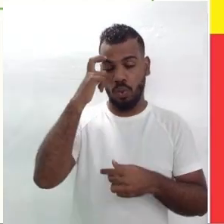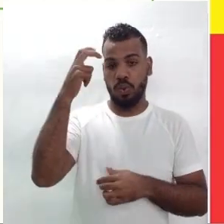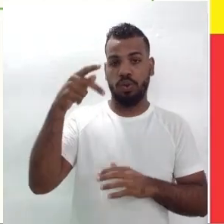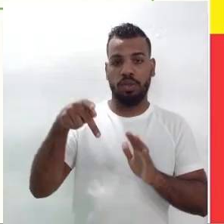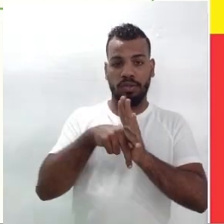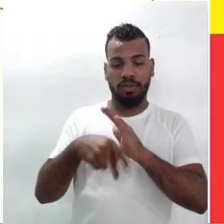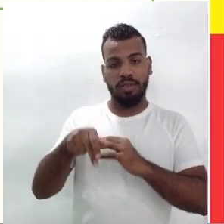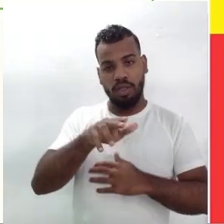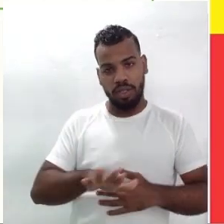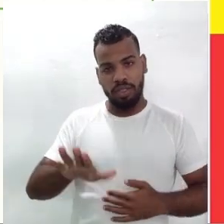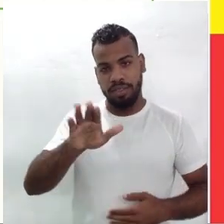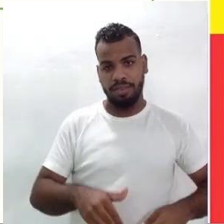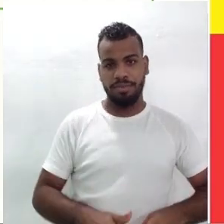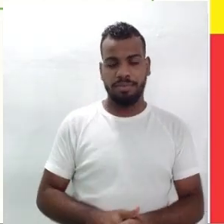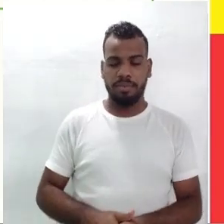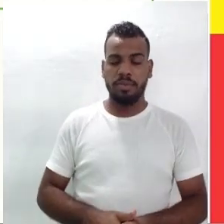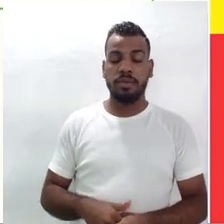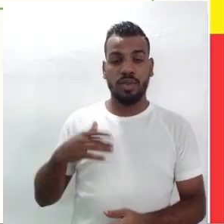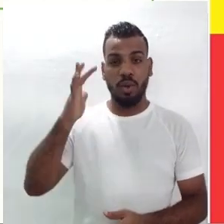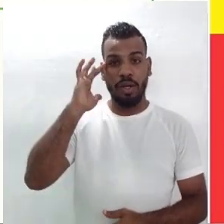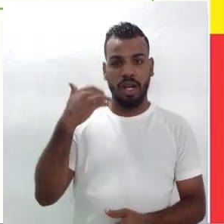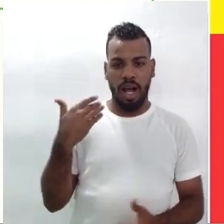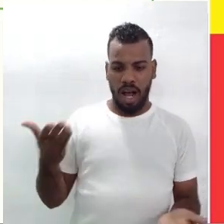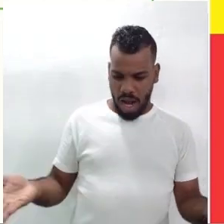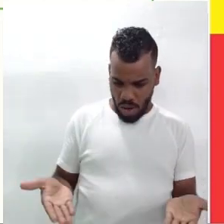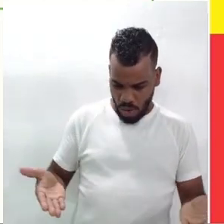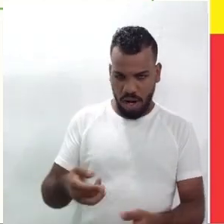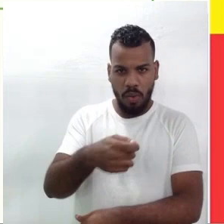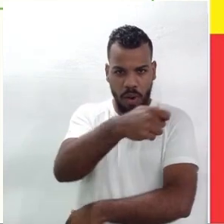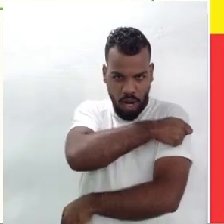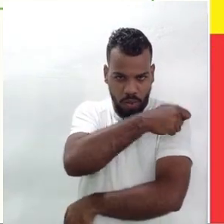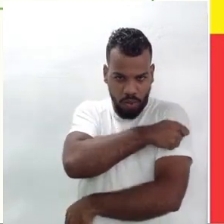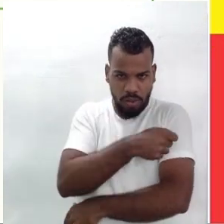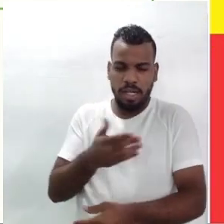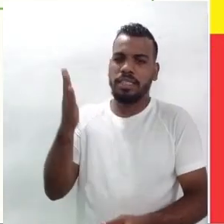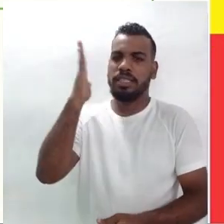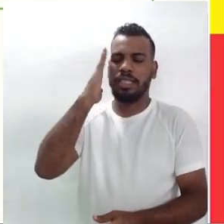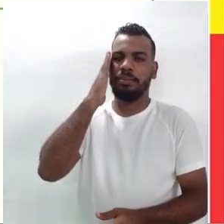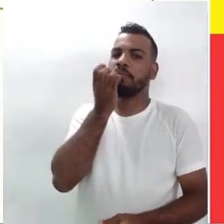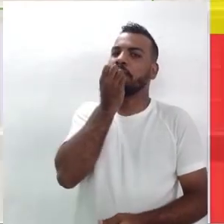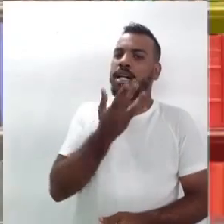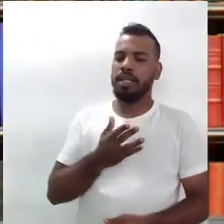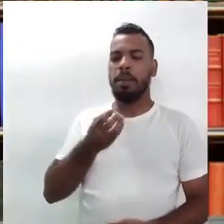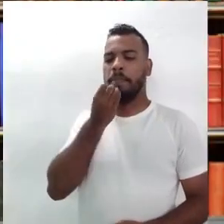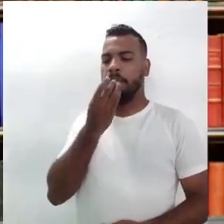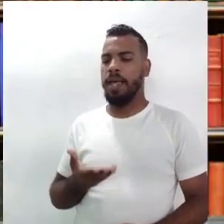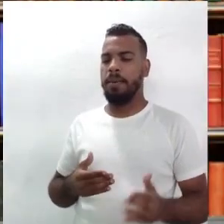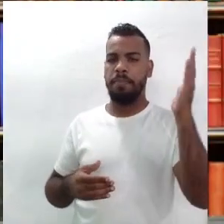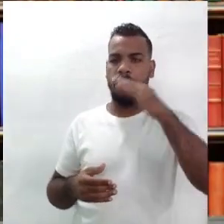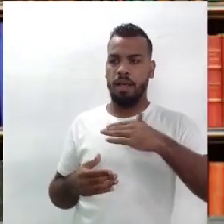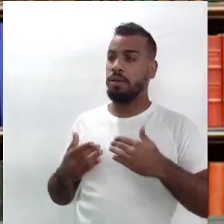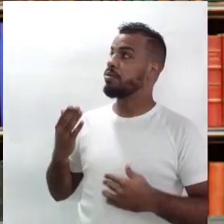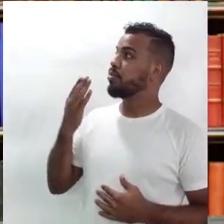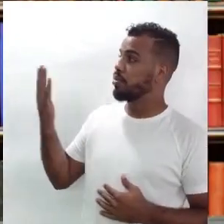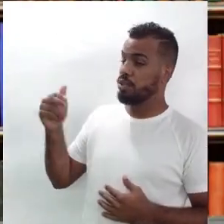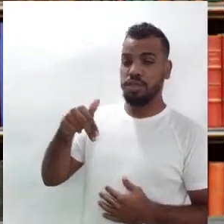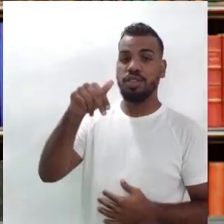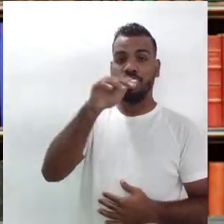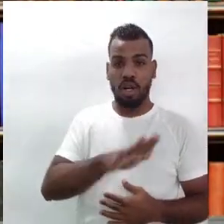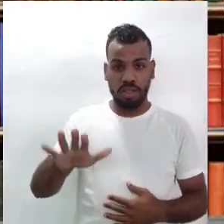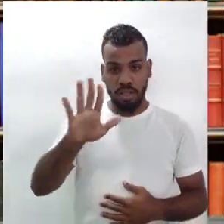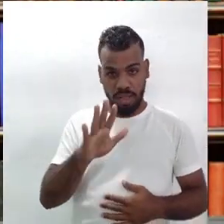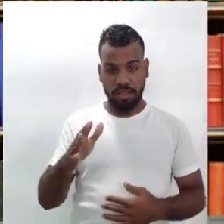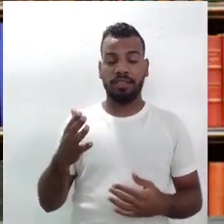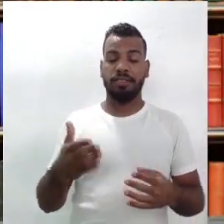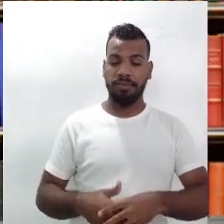nordestina. Eu acho que agora o estudante pode agora entender bem, não é? O bem e o mal através do nordeste, aqui o